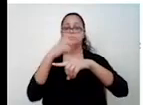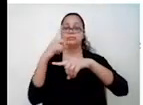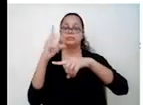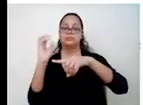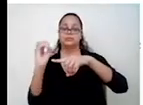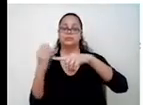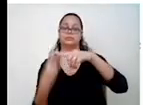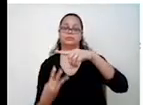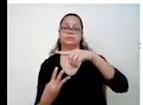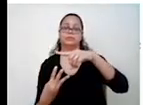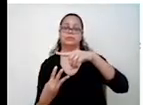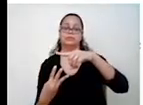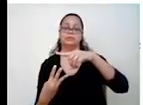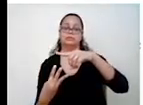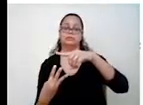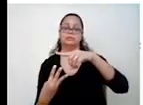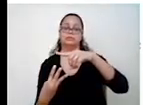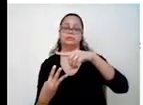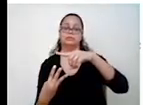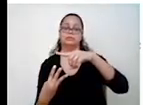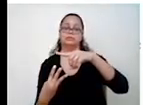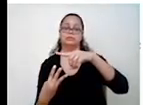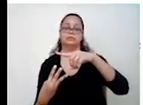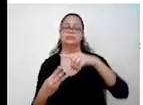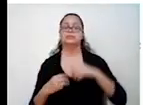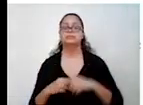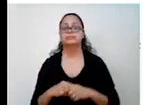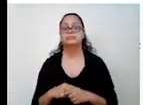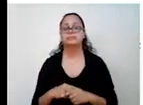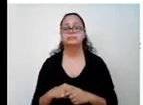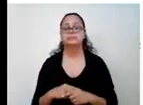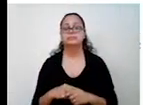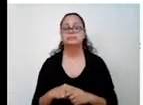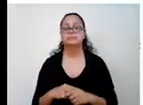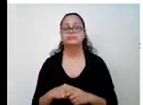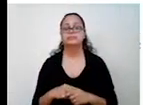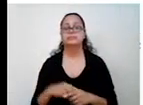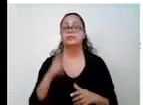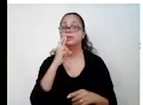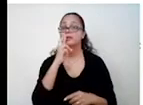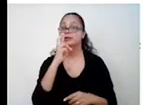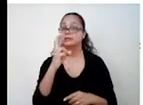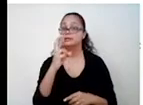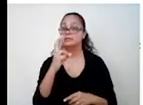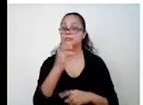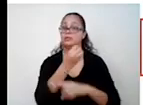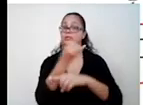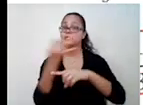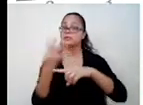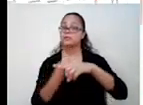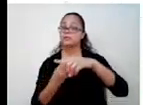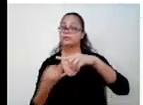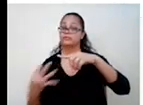sobre 3. Como 10 dividido por 3 vai dar um número com vírgula, deixa a resposta na forma de fração.